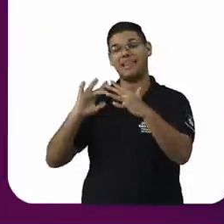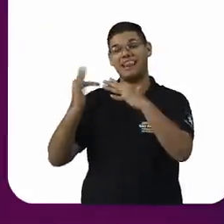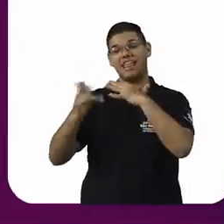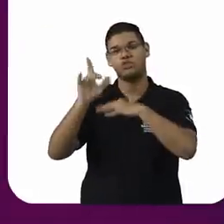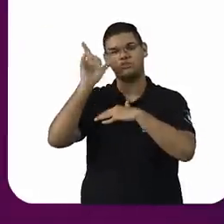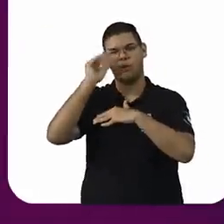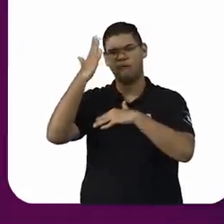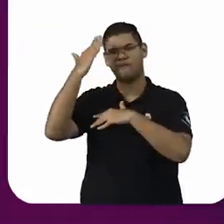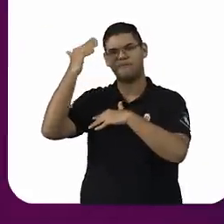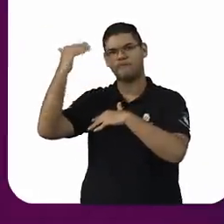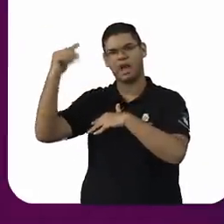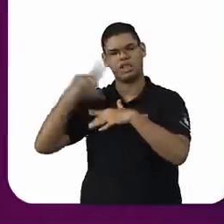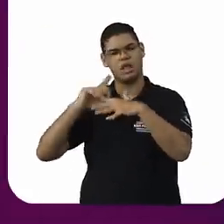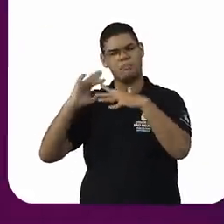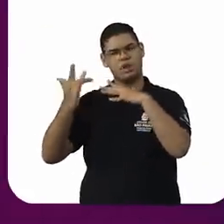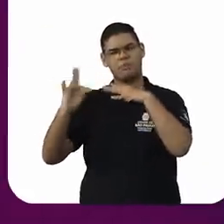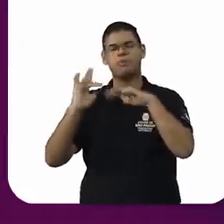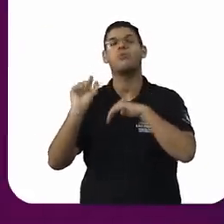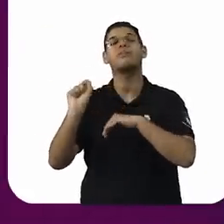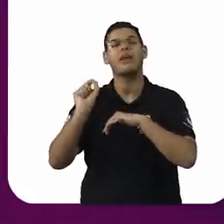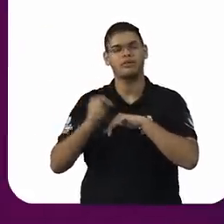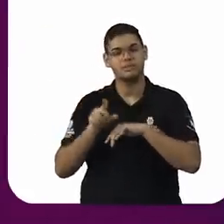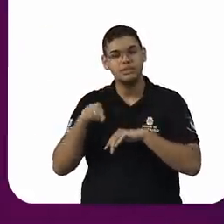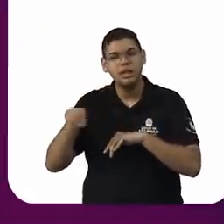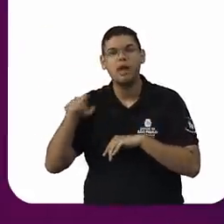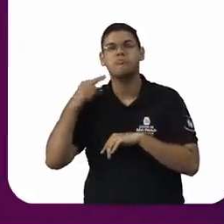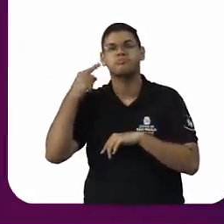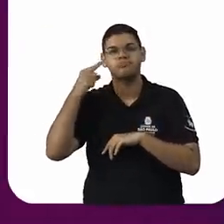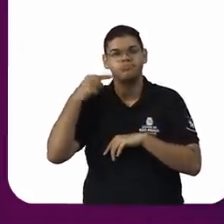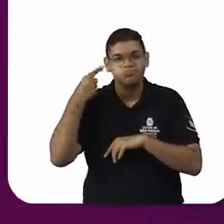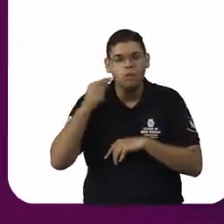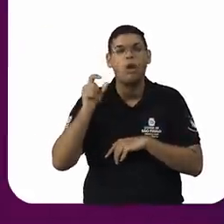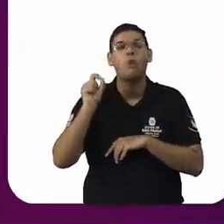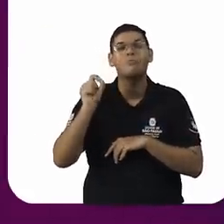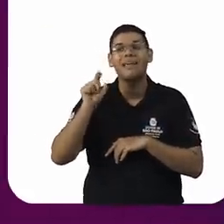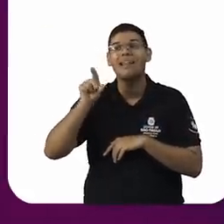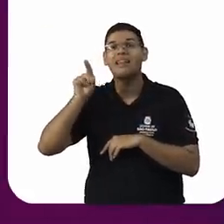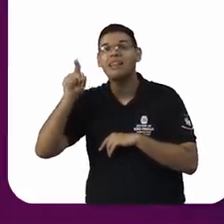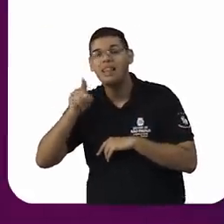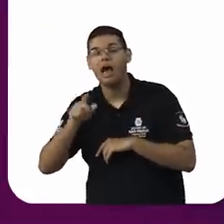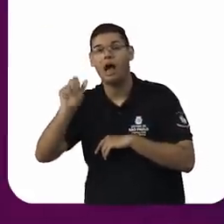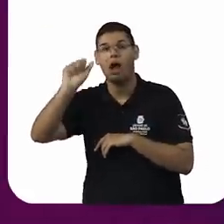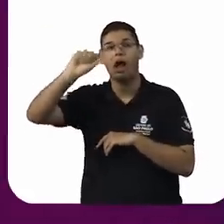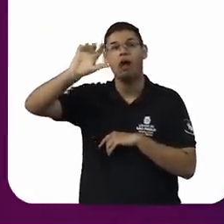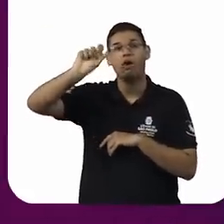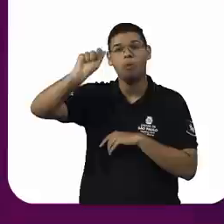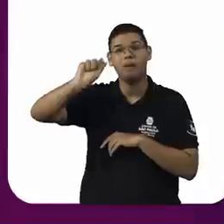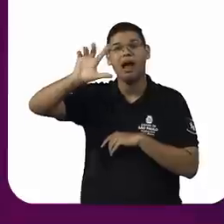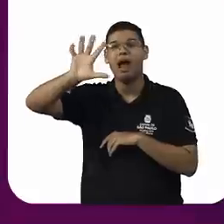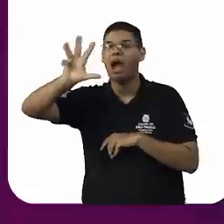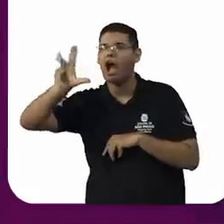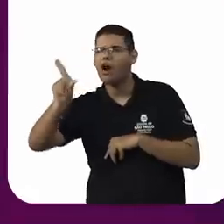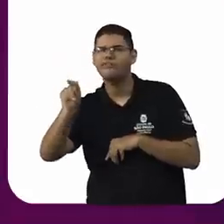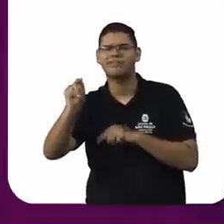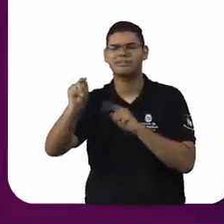tal, que advogaram pelo continente africano ser amaldiçoado,